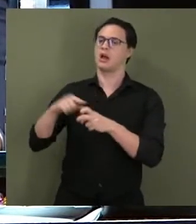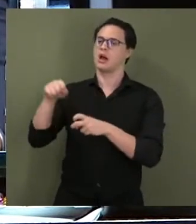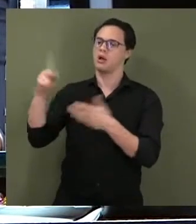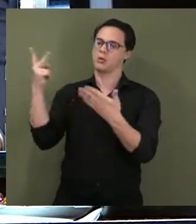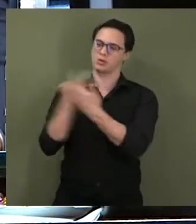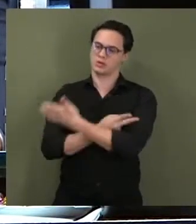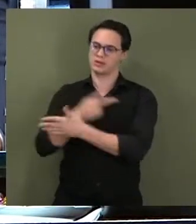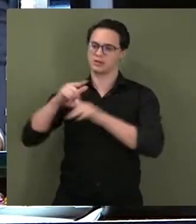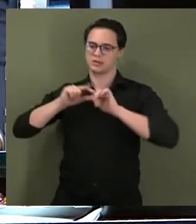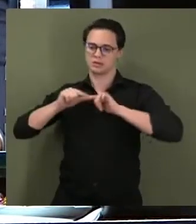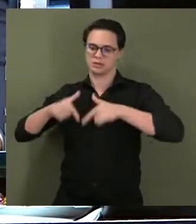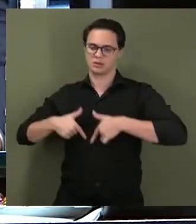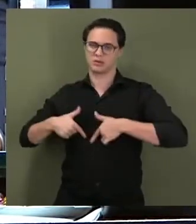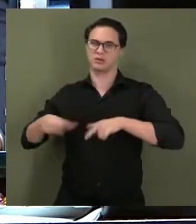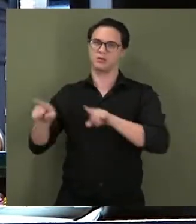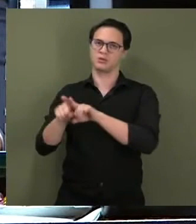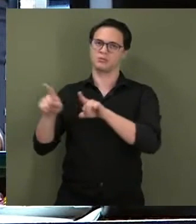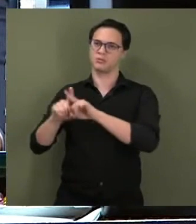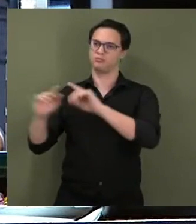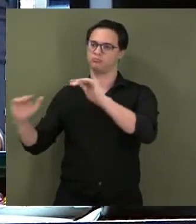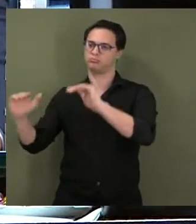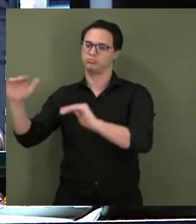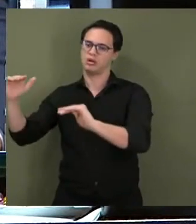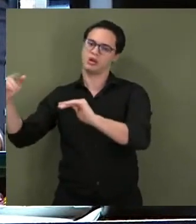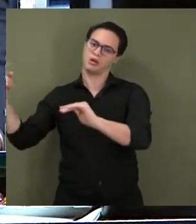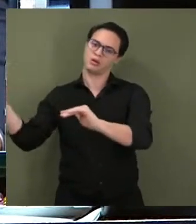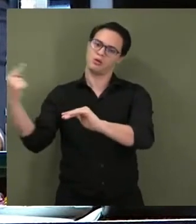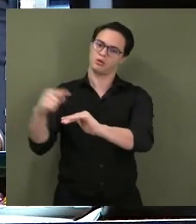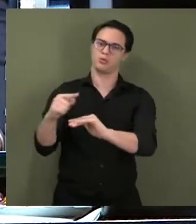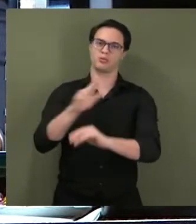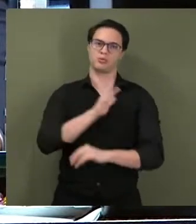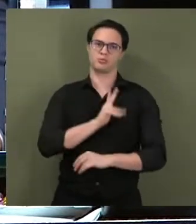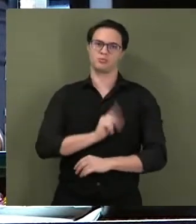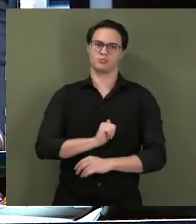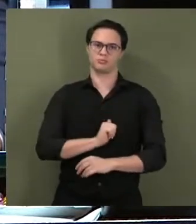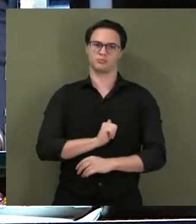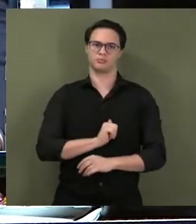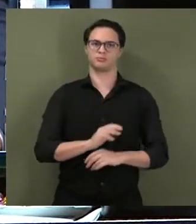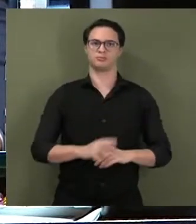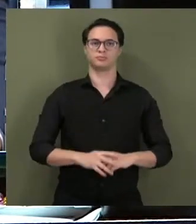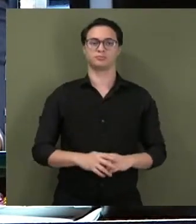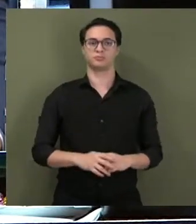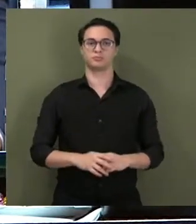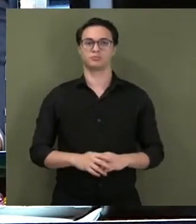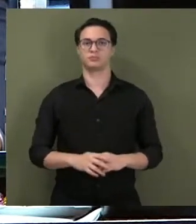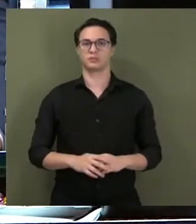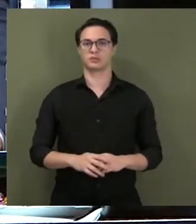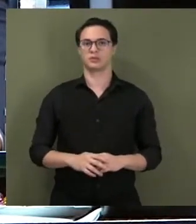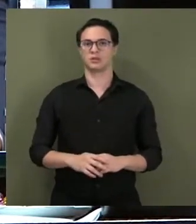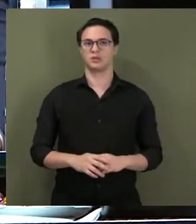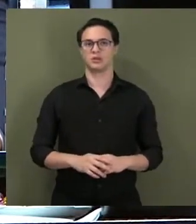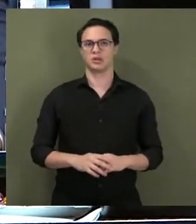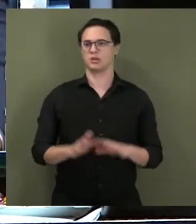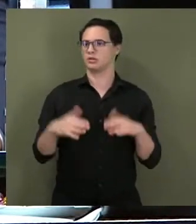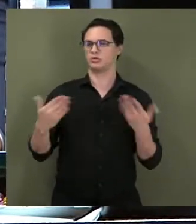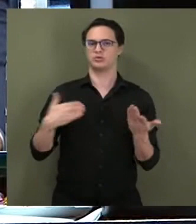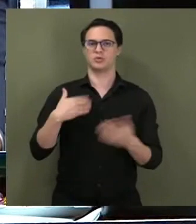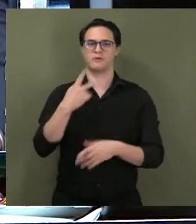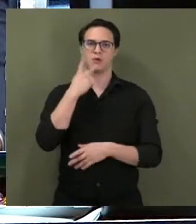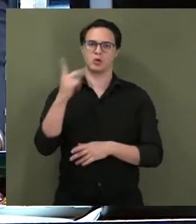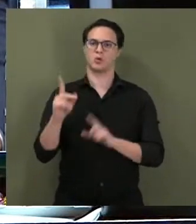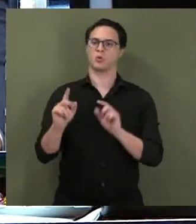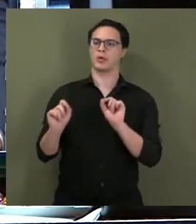e de uma desproporcionalidade da reação de Israel à Palestina. Não há, de minha parte, nenhum tom de